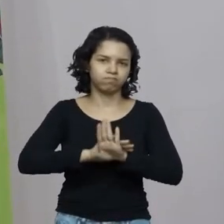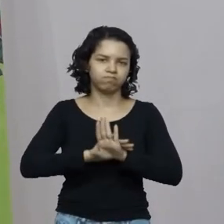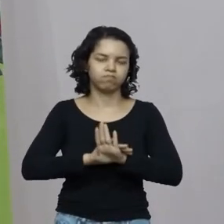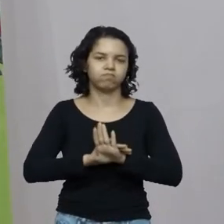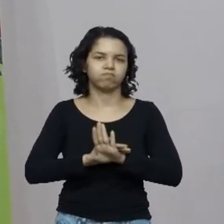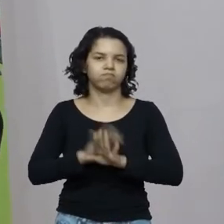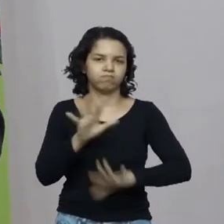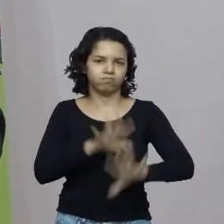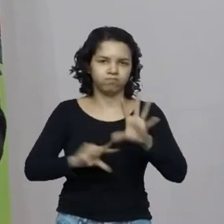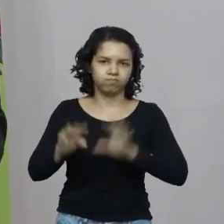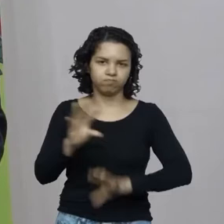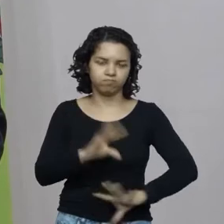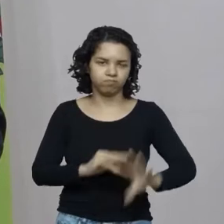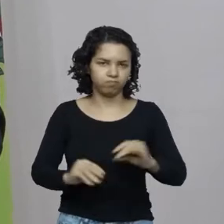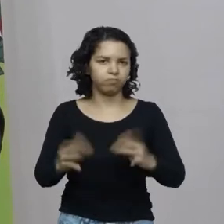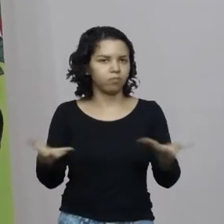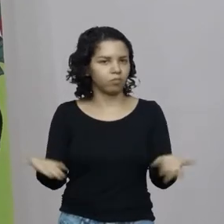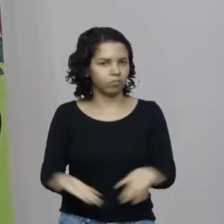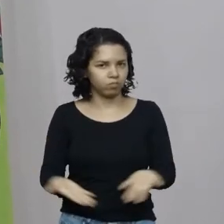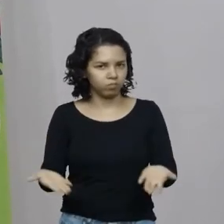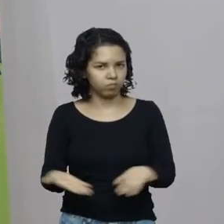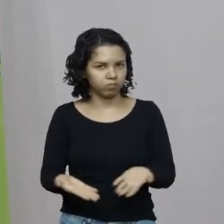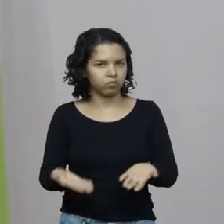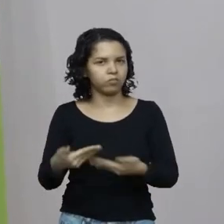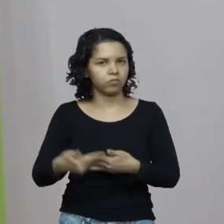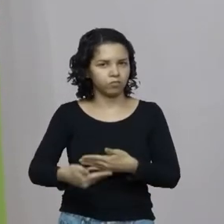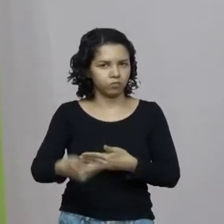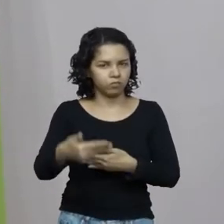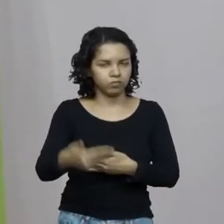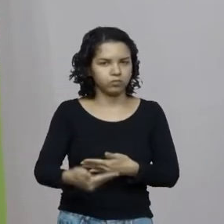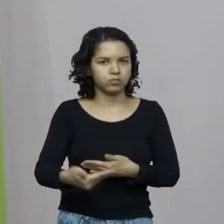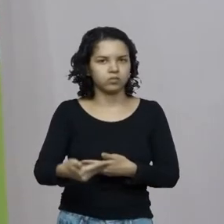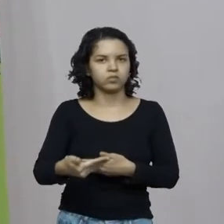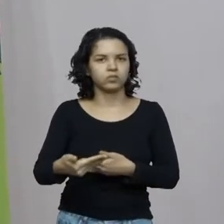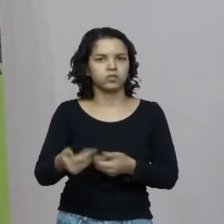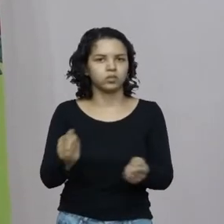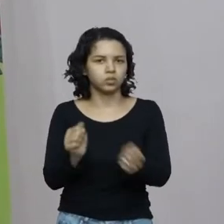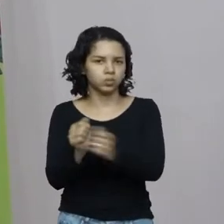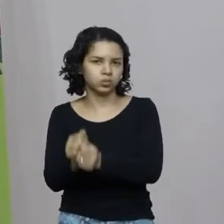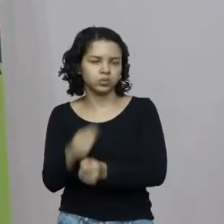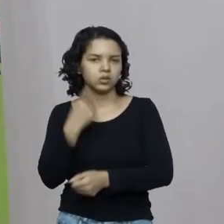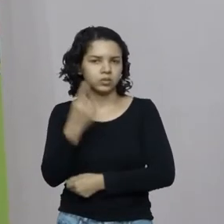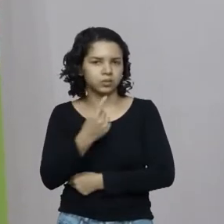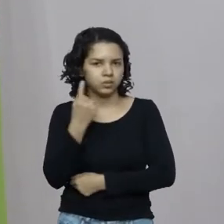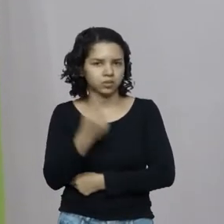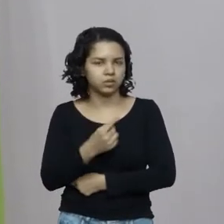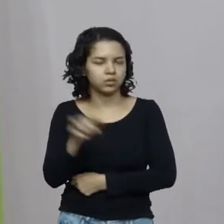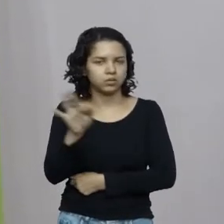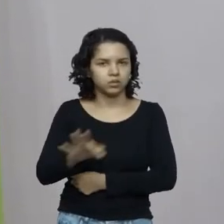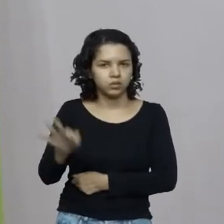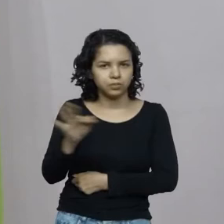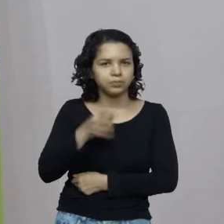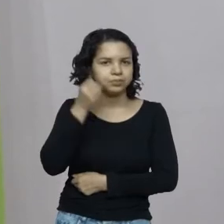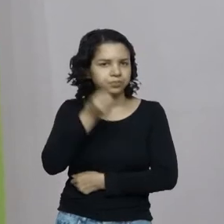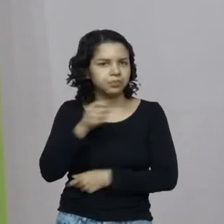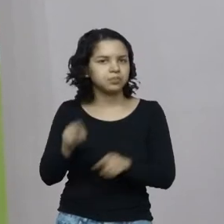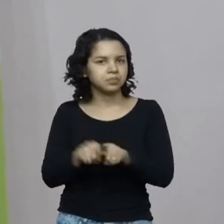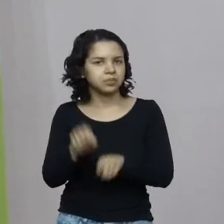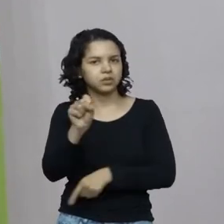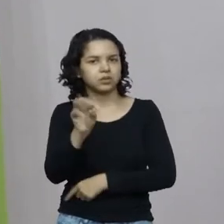hoje vão se encostar em deputados federais e senadores e no próprio STF.